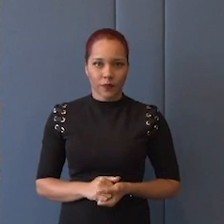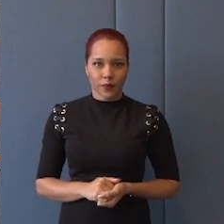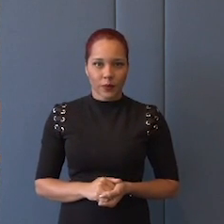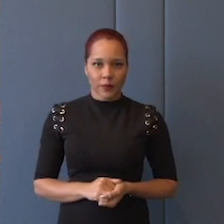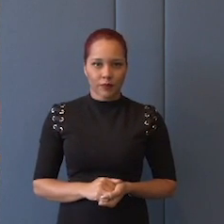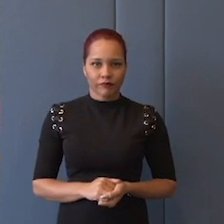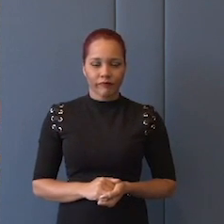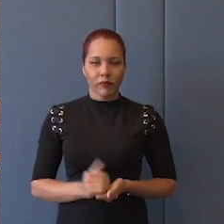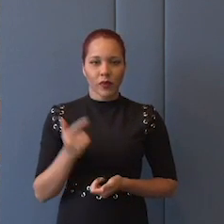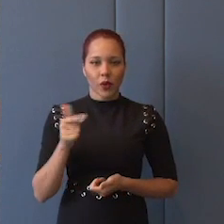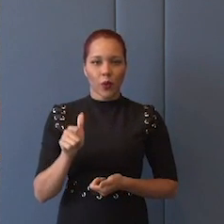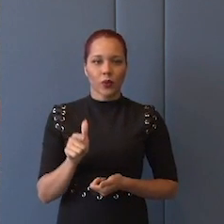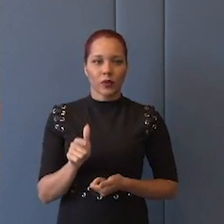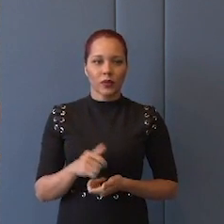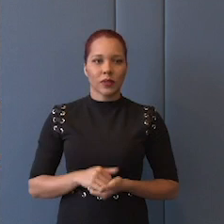Outra coisa.